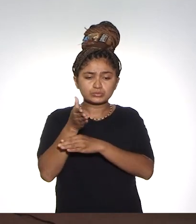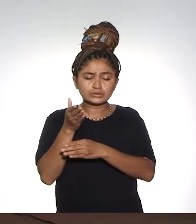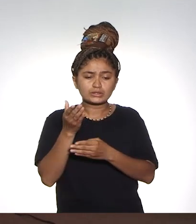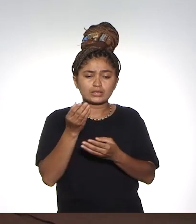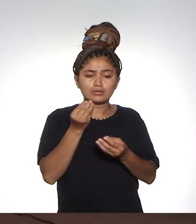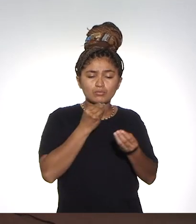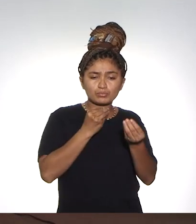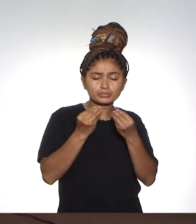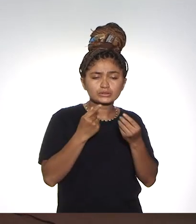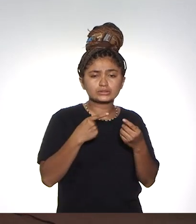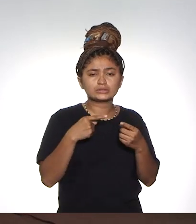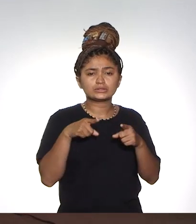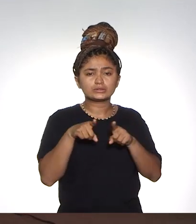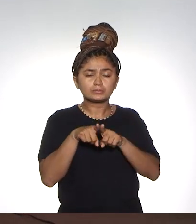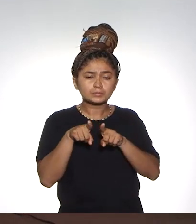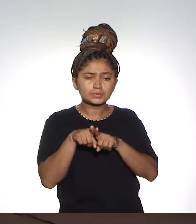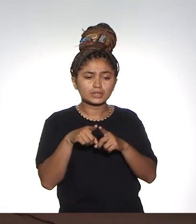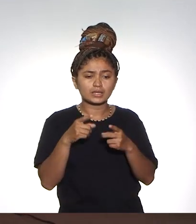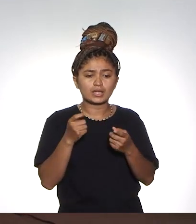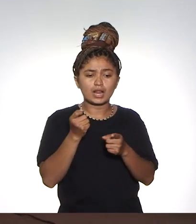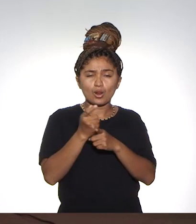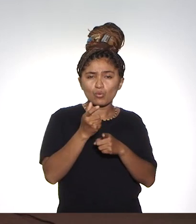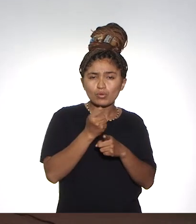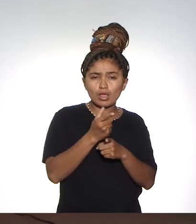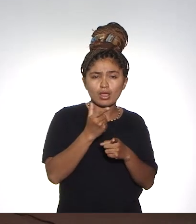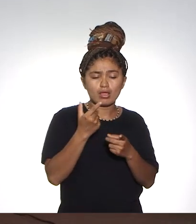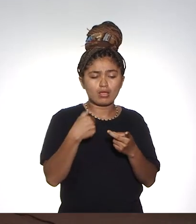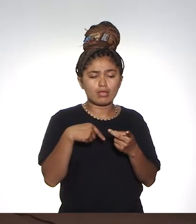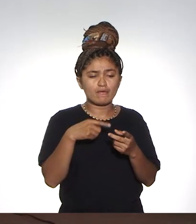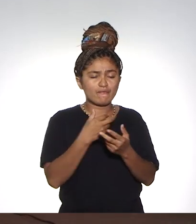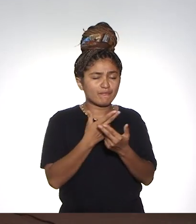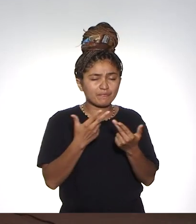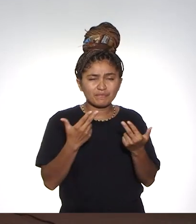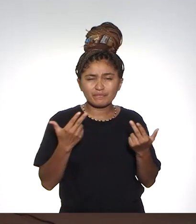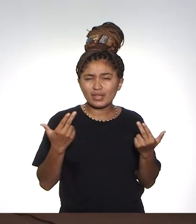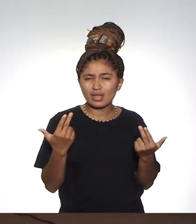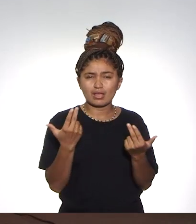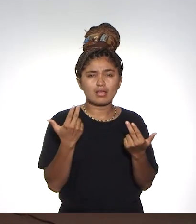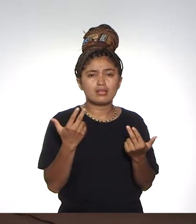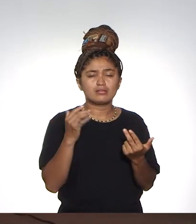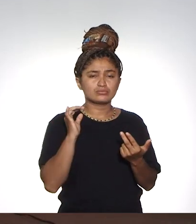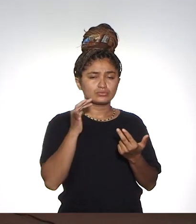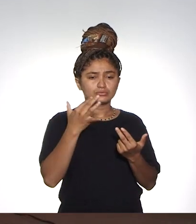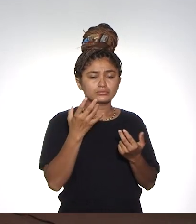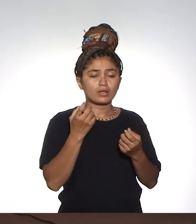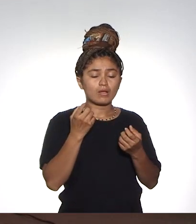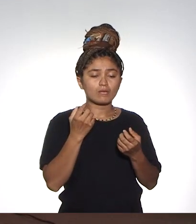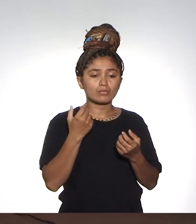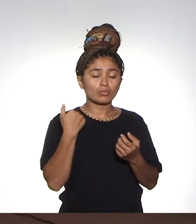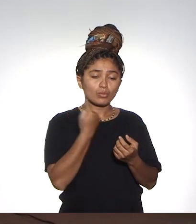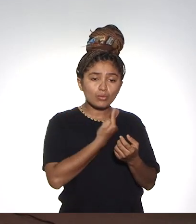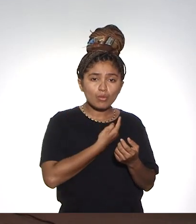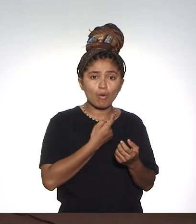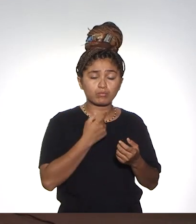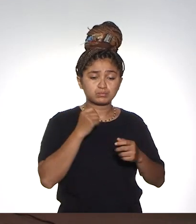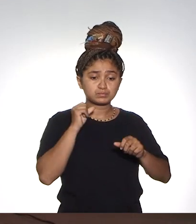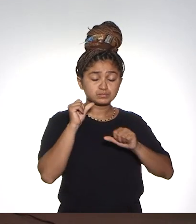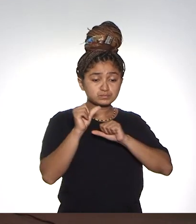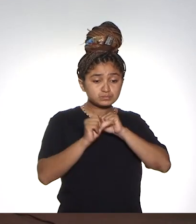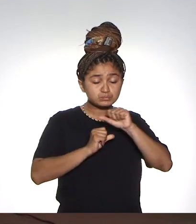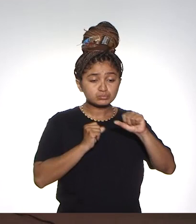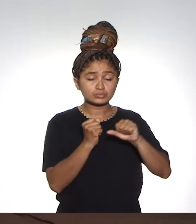com relação ao apoio ao alimento, apoio ao aluguel. Então, a série de outras ações nós tivemos que, de certa forma,